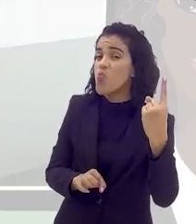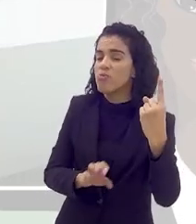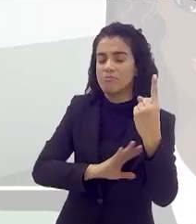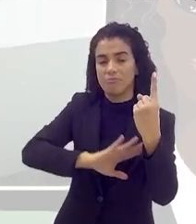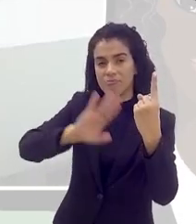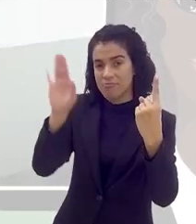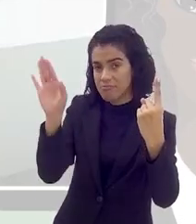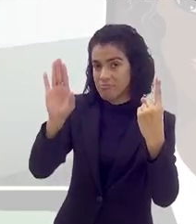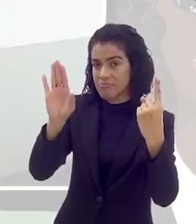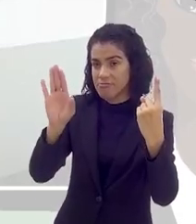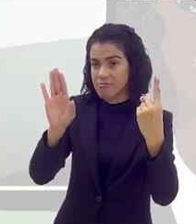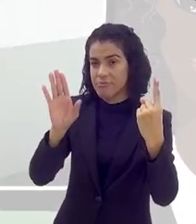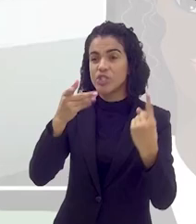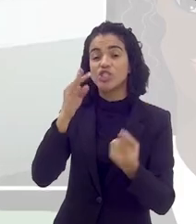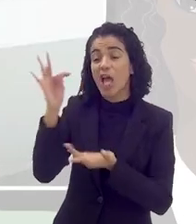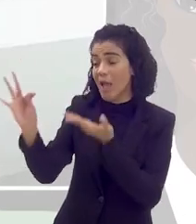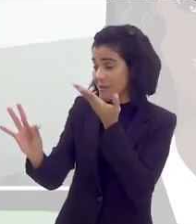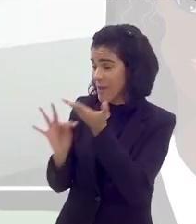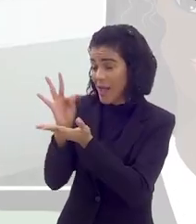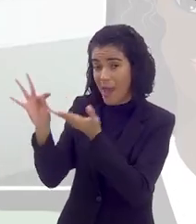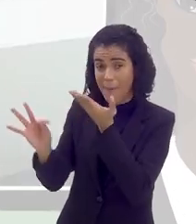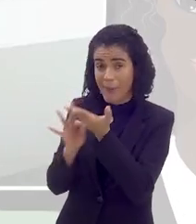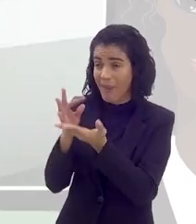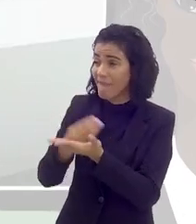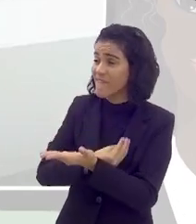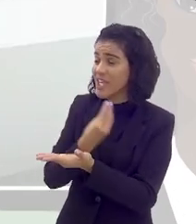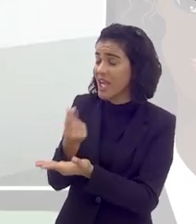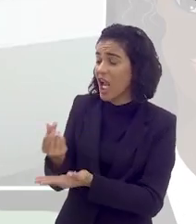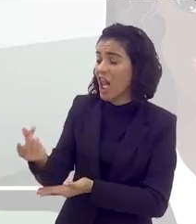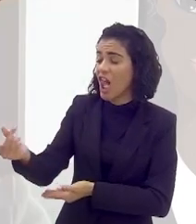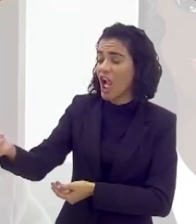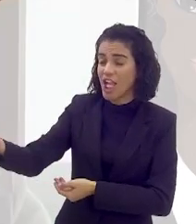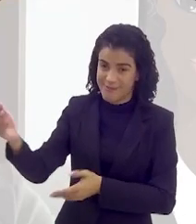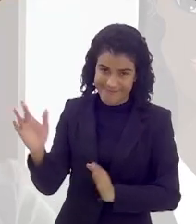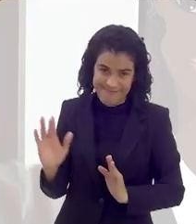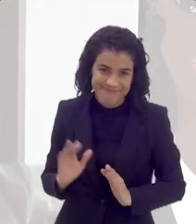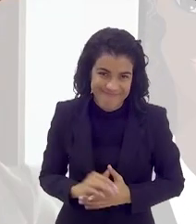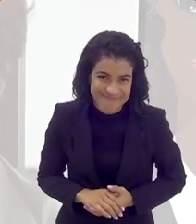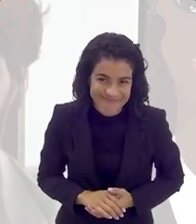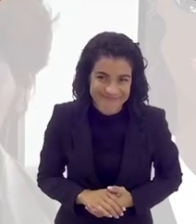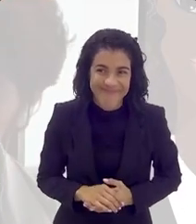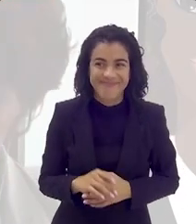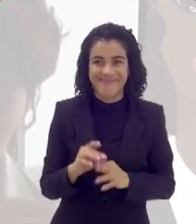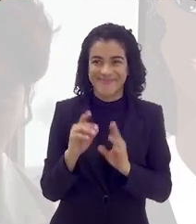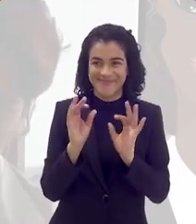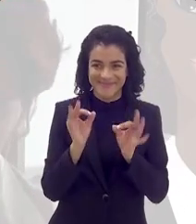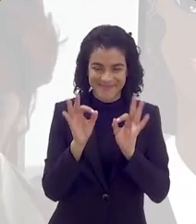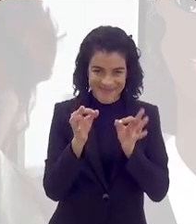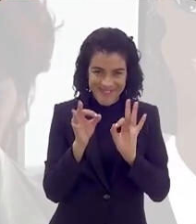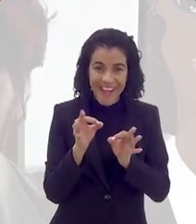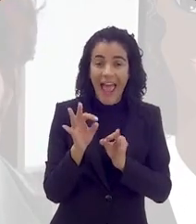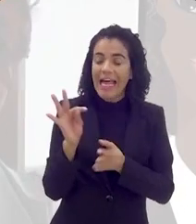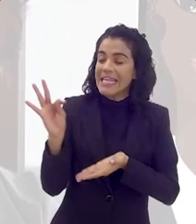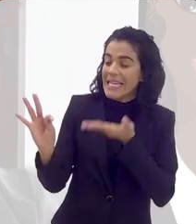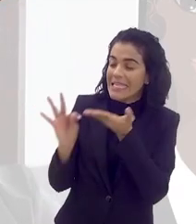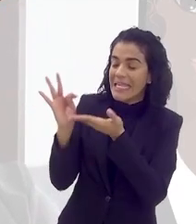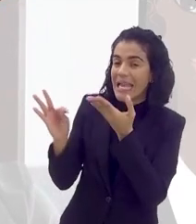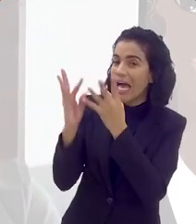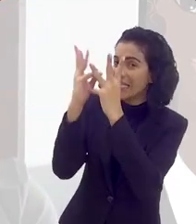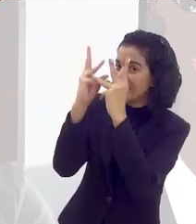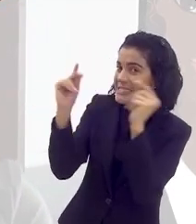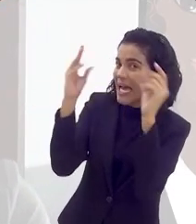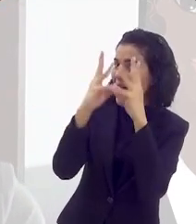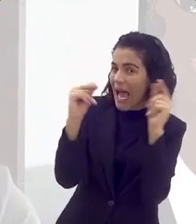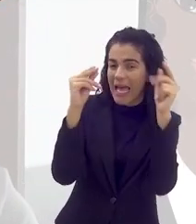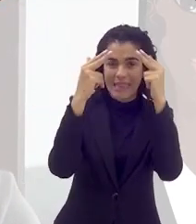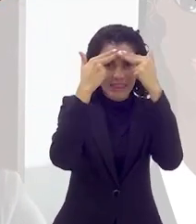tem um na vida, graças a Deus, e já faz análise a vida toda para poder dar conta deles, né, eu gosto de brincar com isso, é isso, faz análise a vida inteira para poder